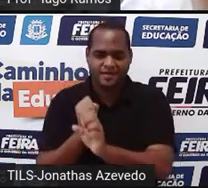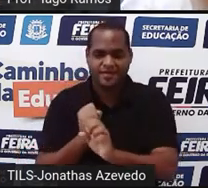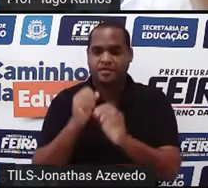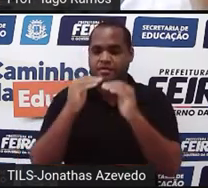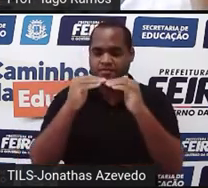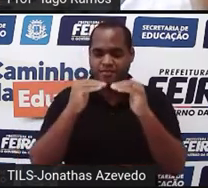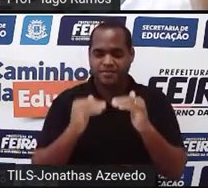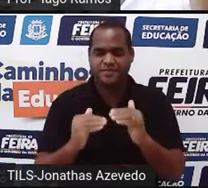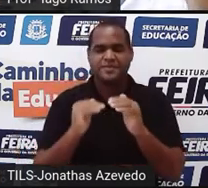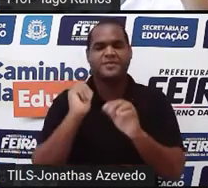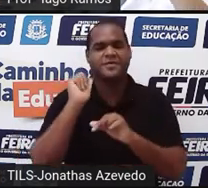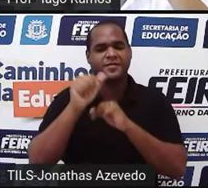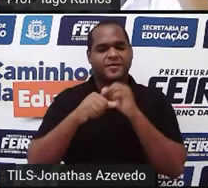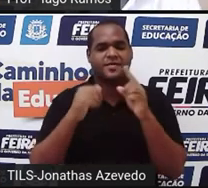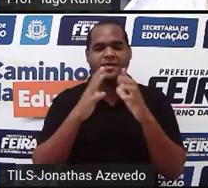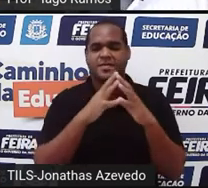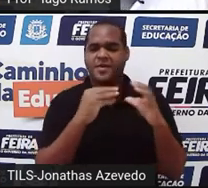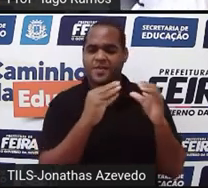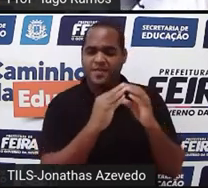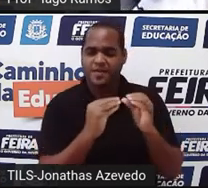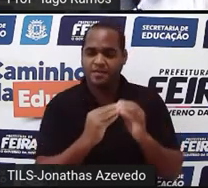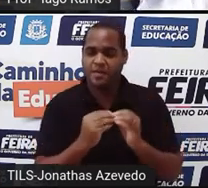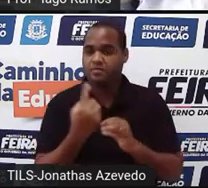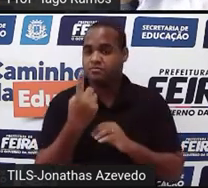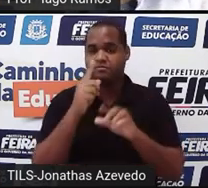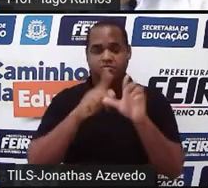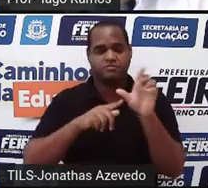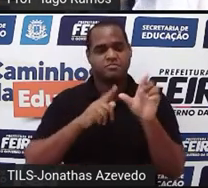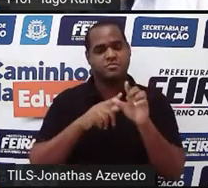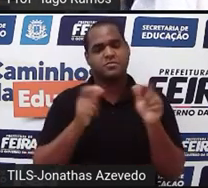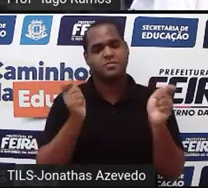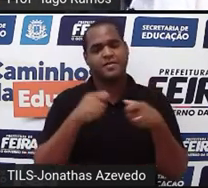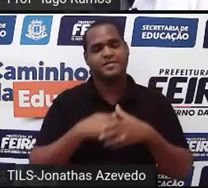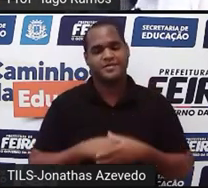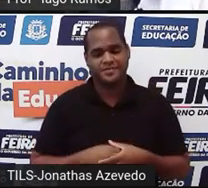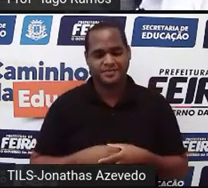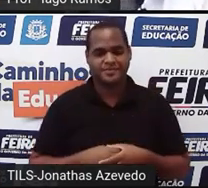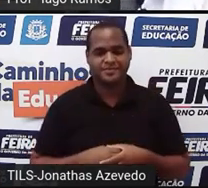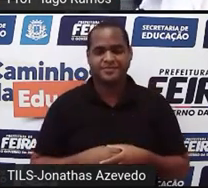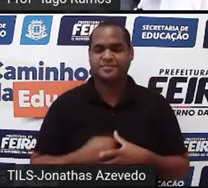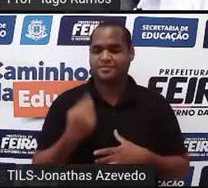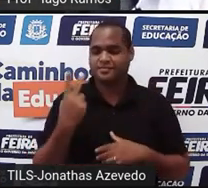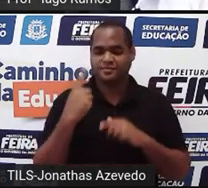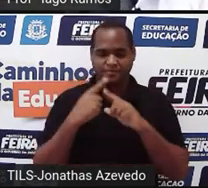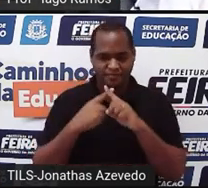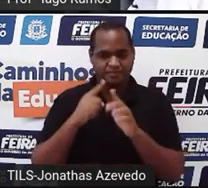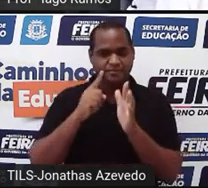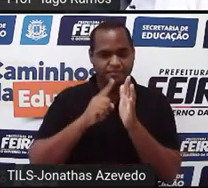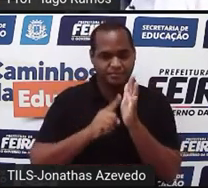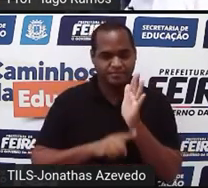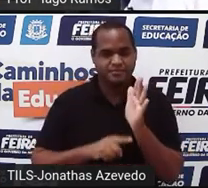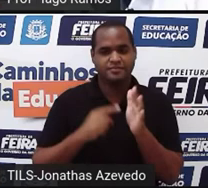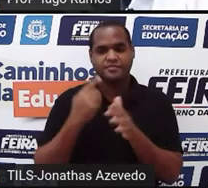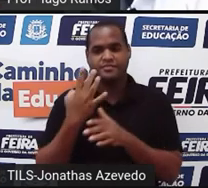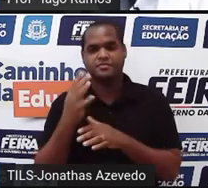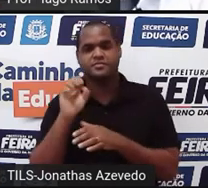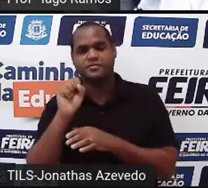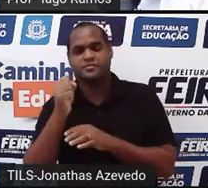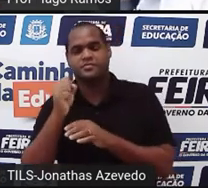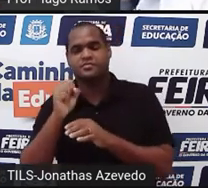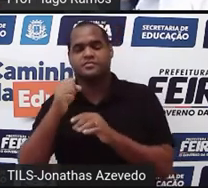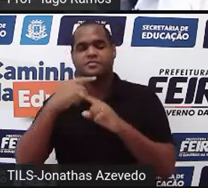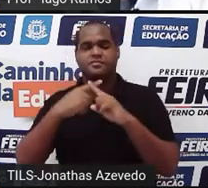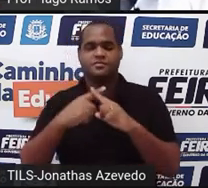baixo, faça com que desapareça uma das letras. Tá bom? Então, 2x vezes menos 4, menos 8x.